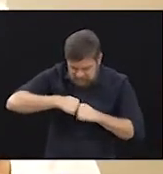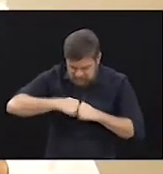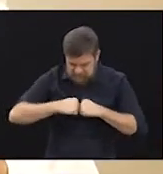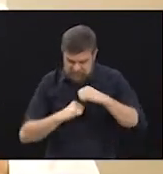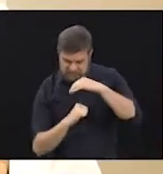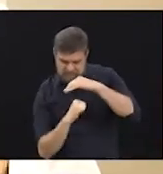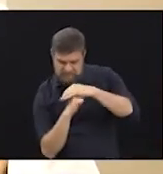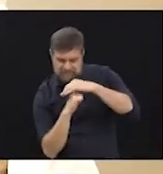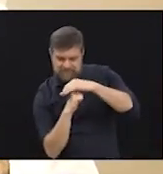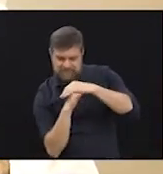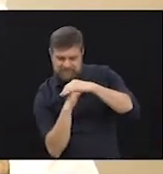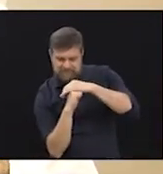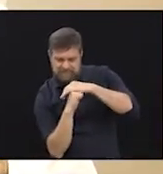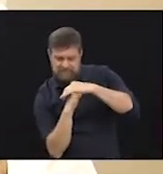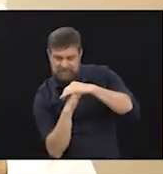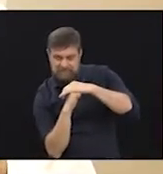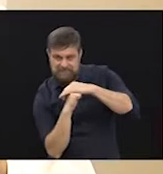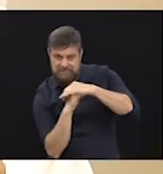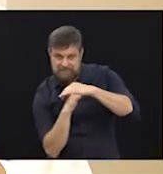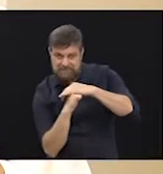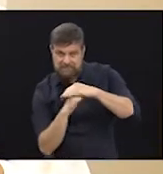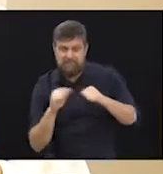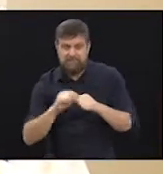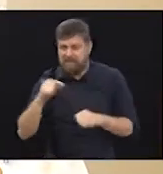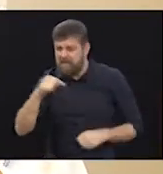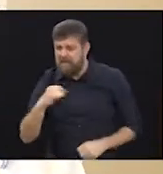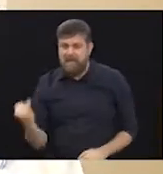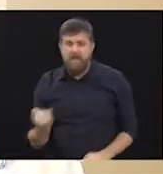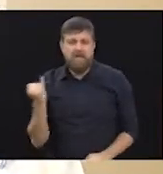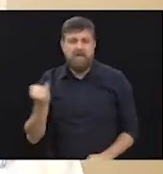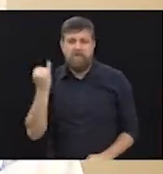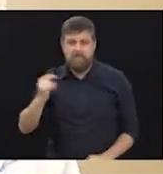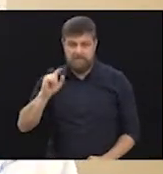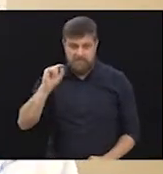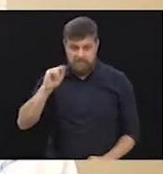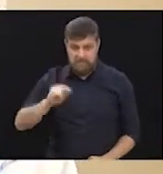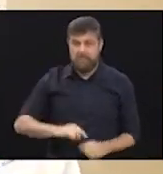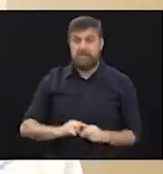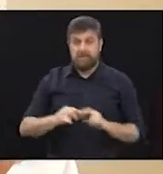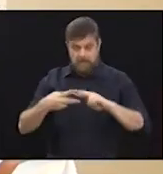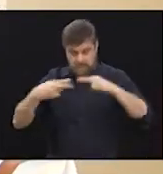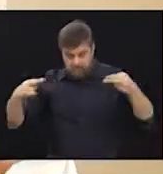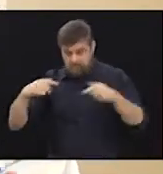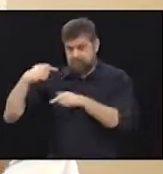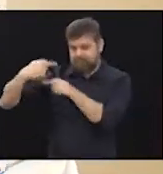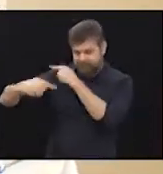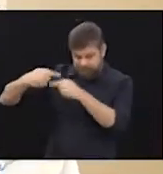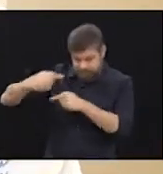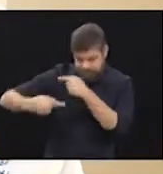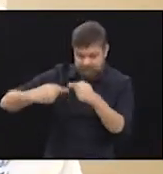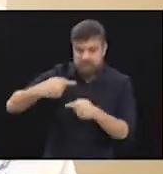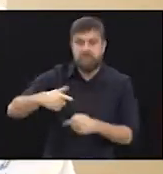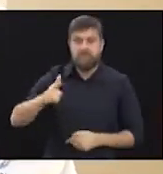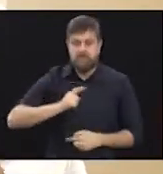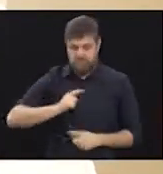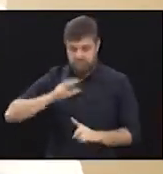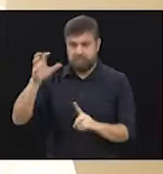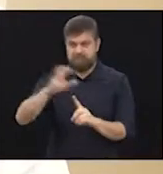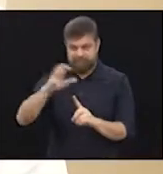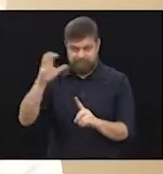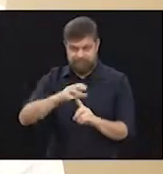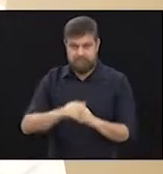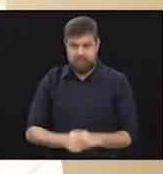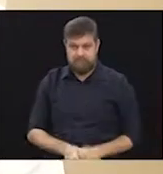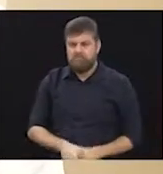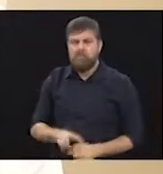uma importância, influência da sua genética grande, tá? Já a